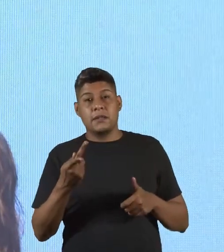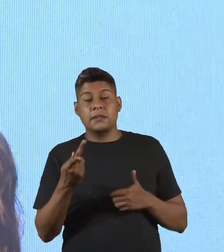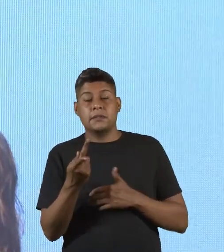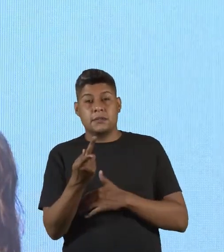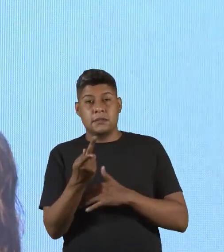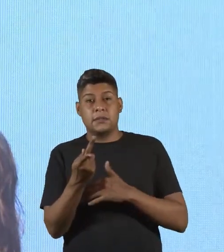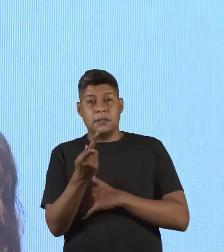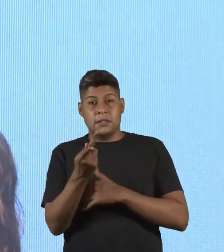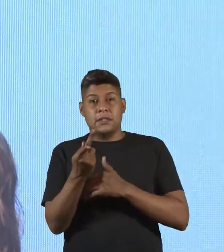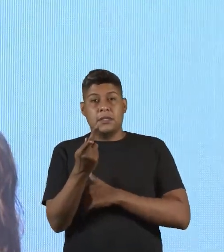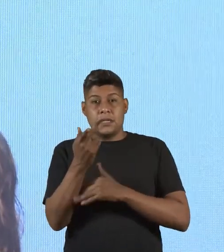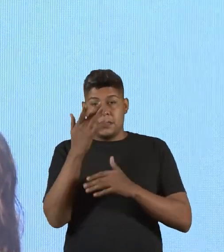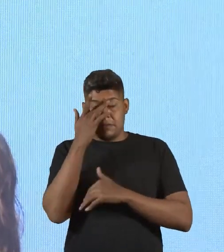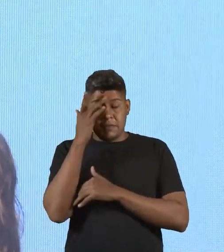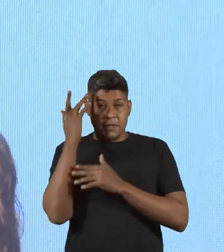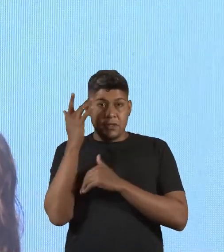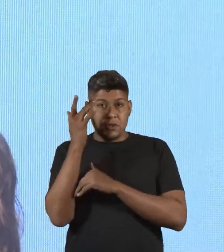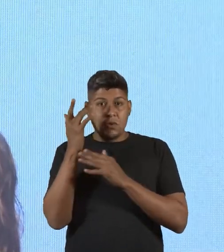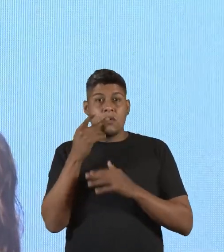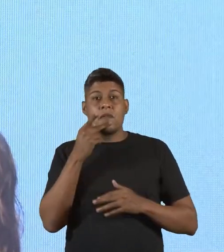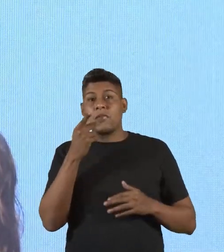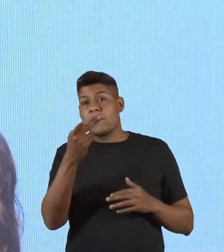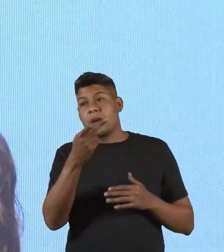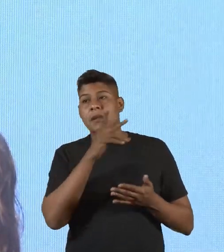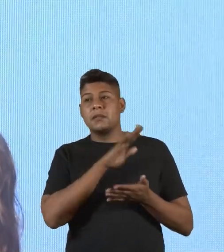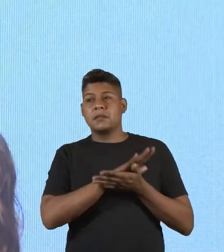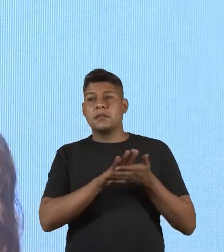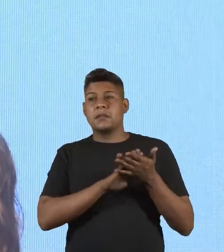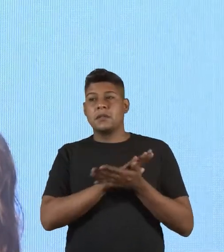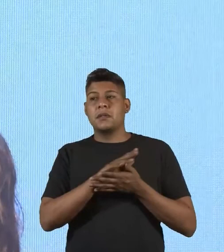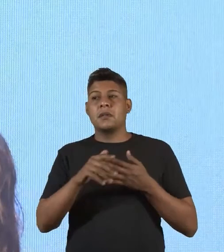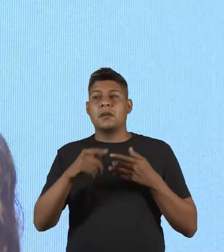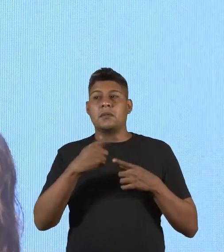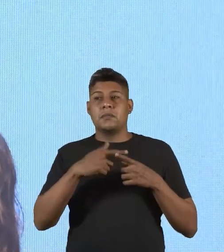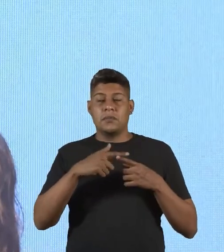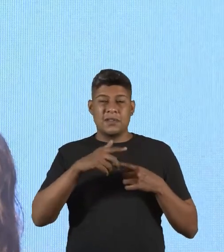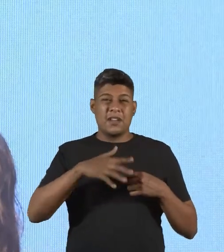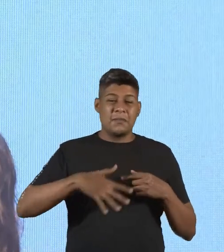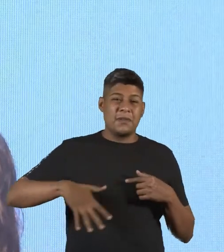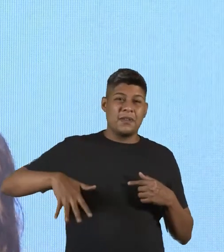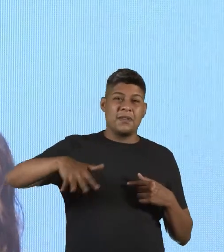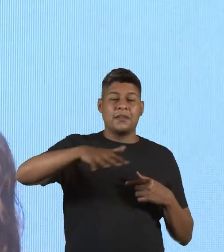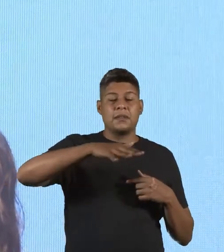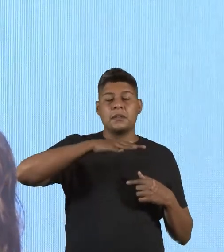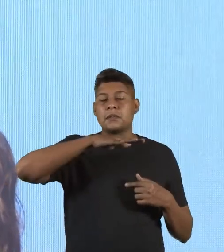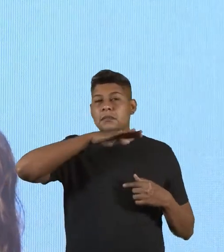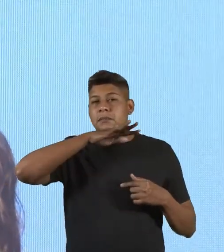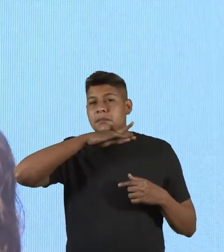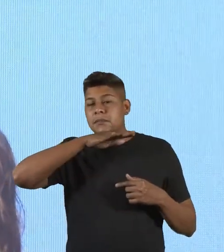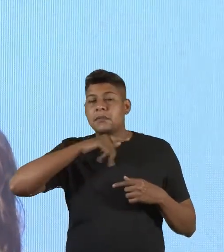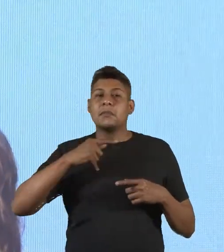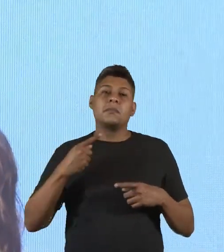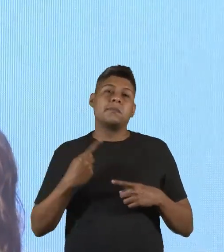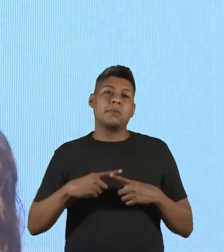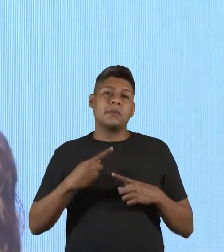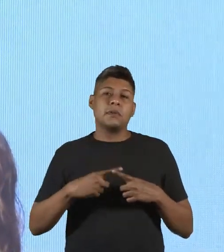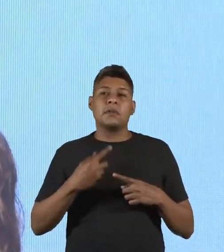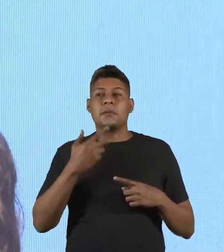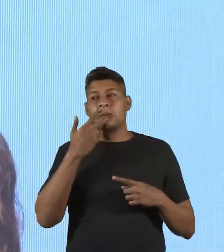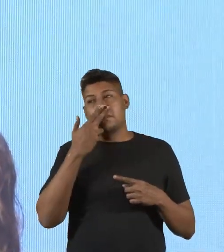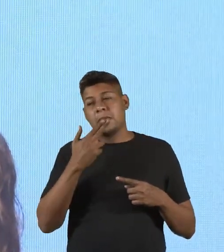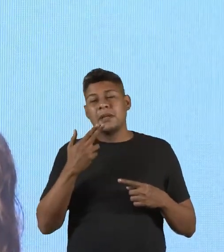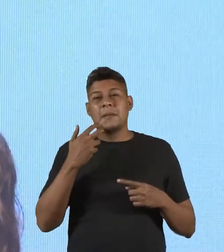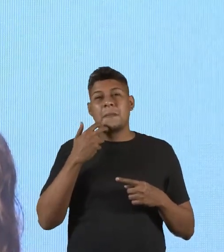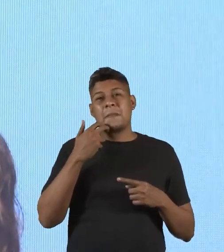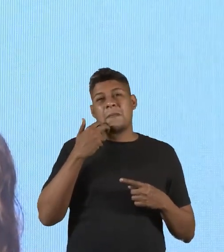as pessoas não se autodeclaram por um ambiente hostil. Porque elas temem ser